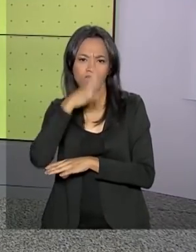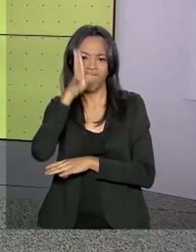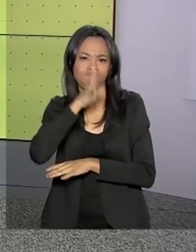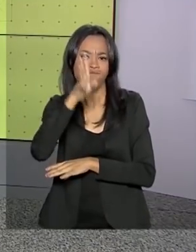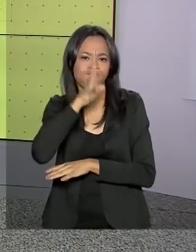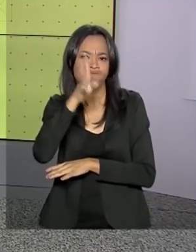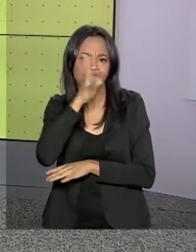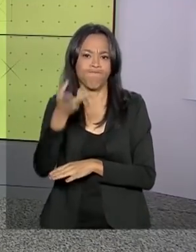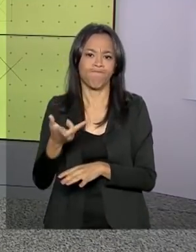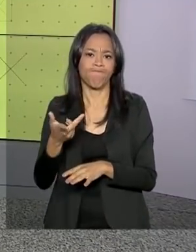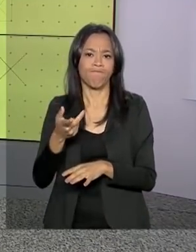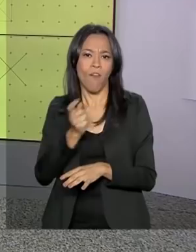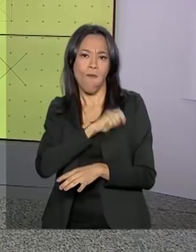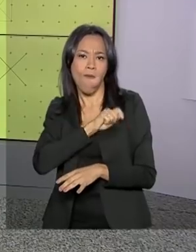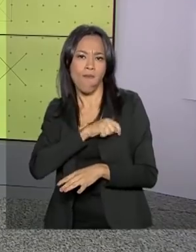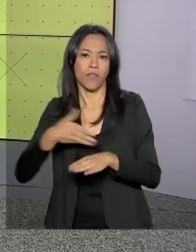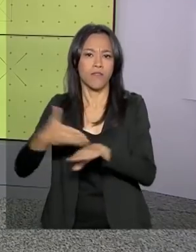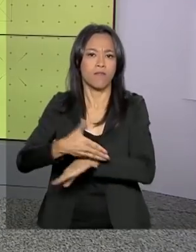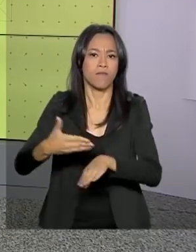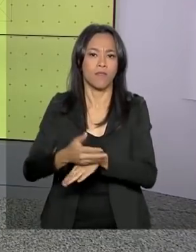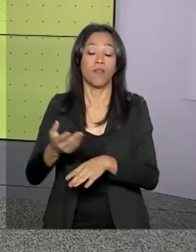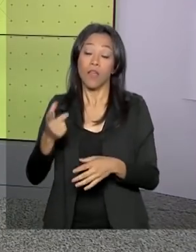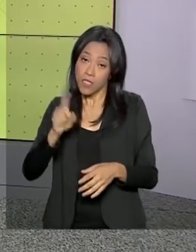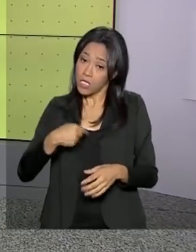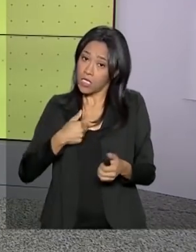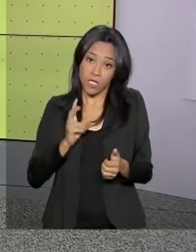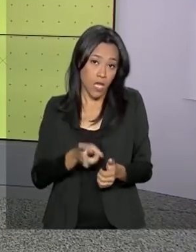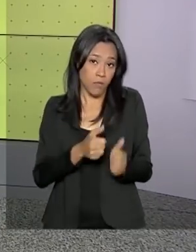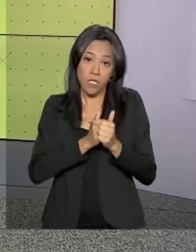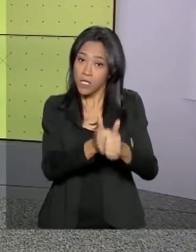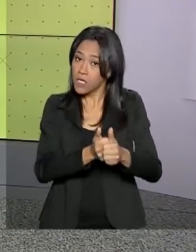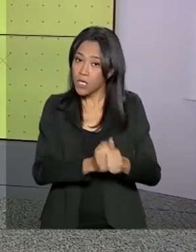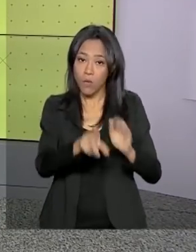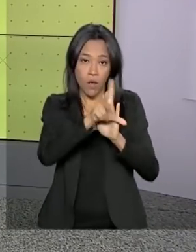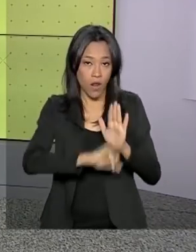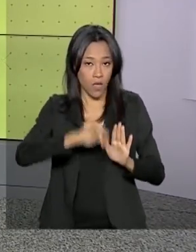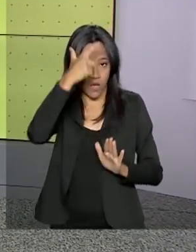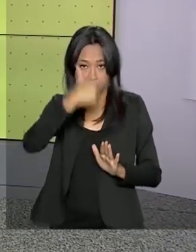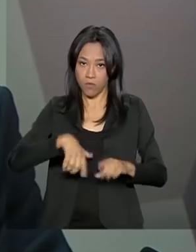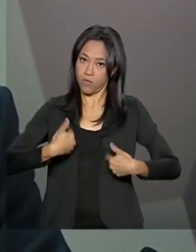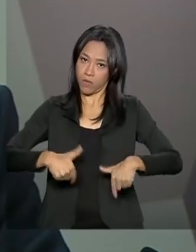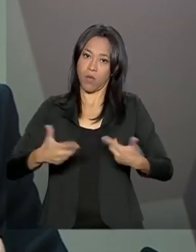Ele reafirmou que sempre agiu conforme a lei na condução de seu trabalho.